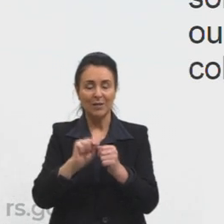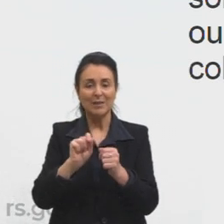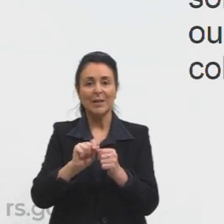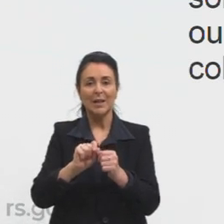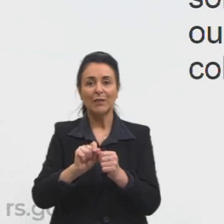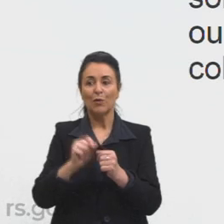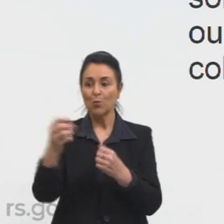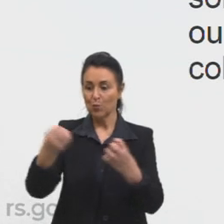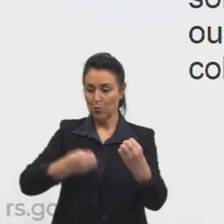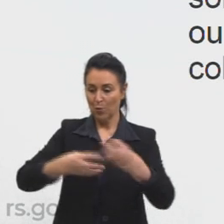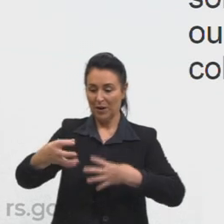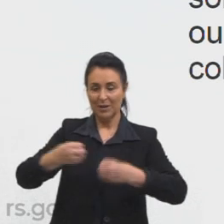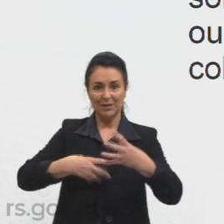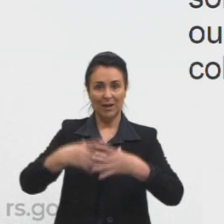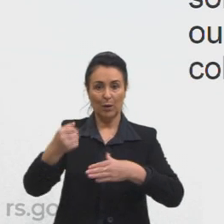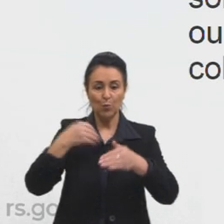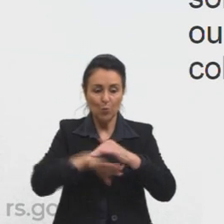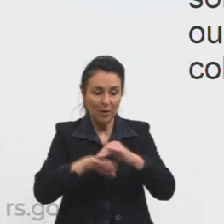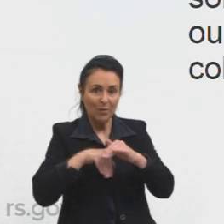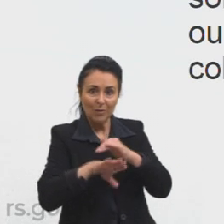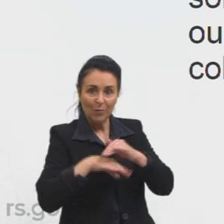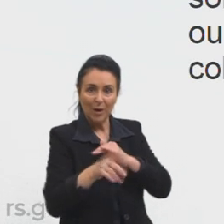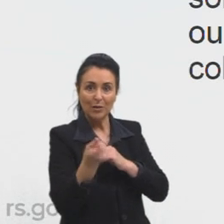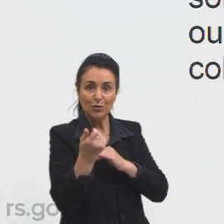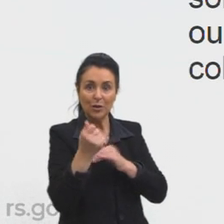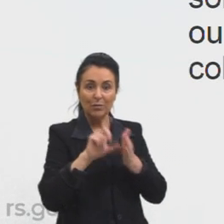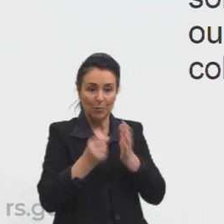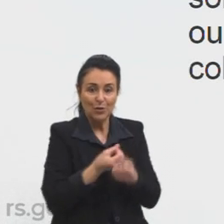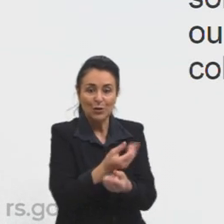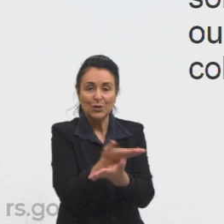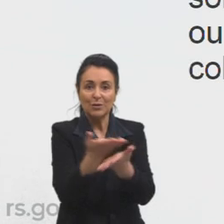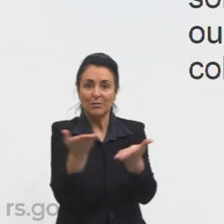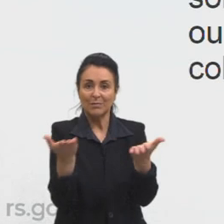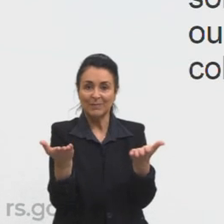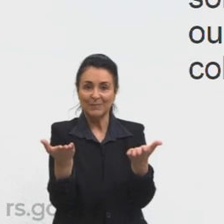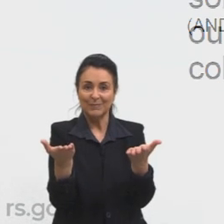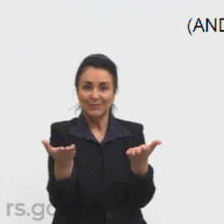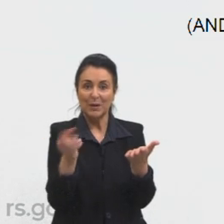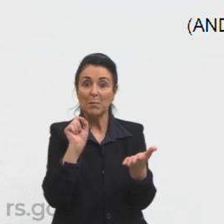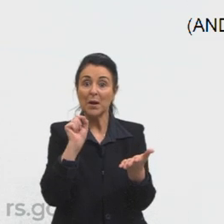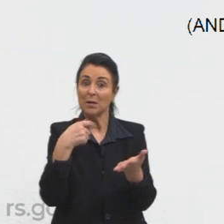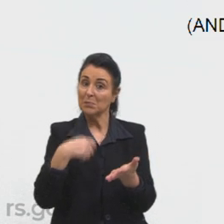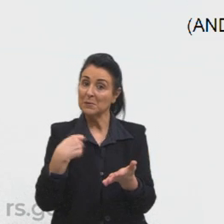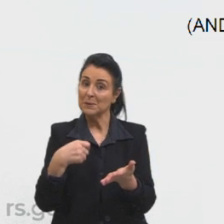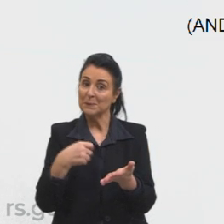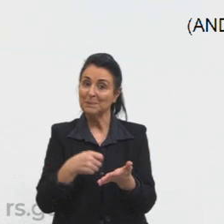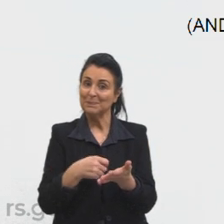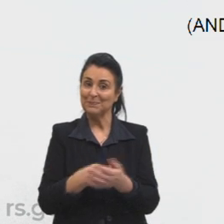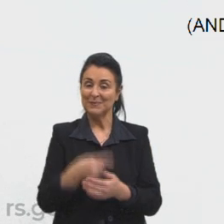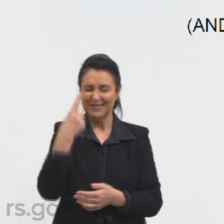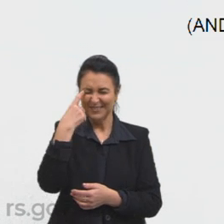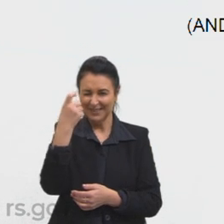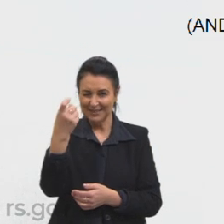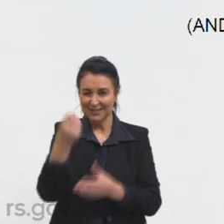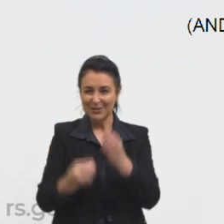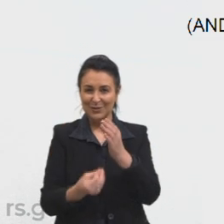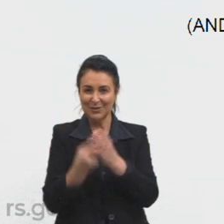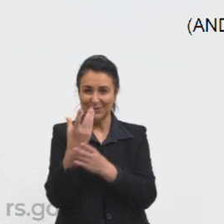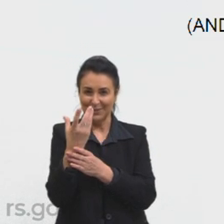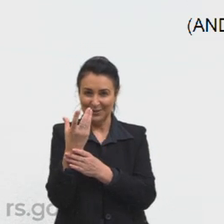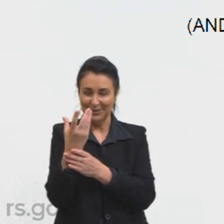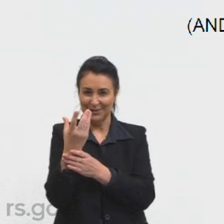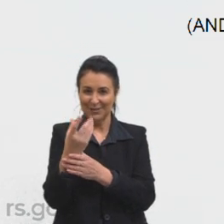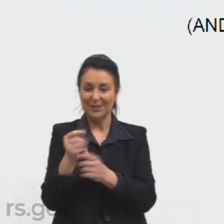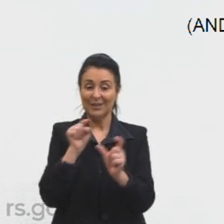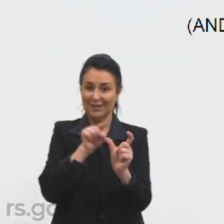então olha ali que interessante essa expressão e o surgimento dela e eu começo com vocês então